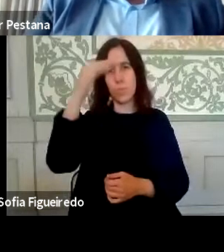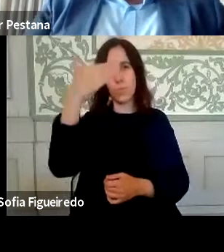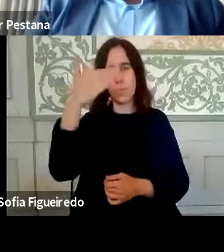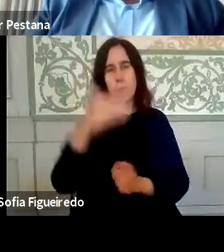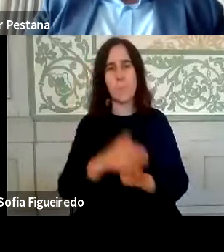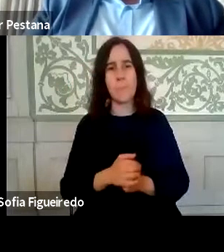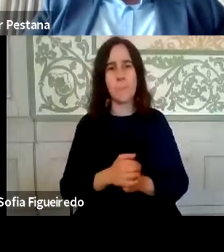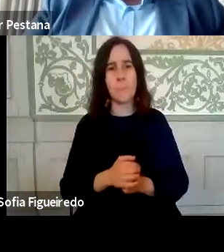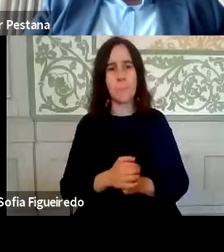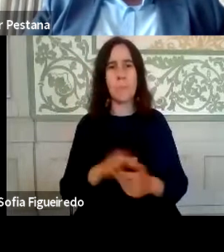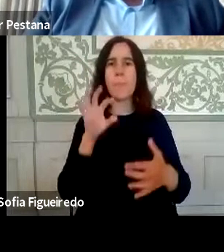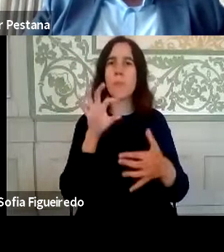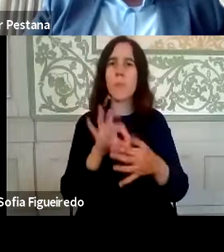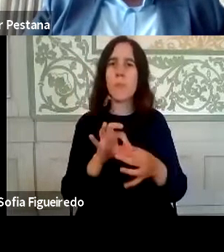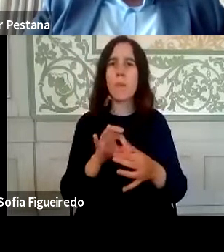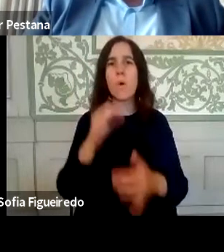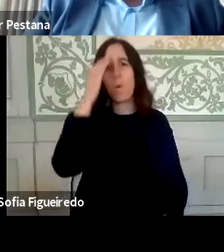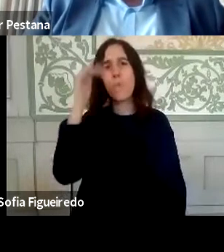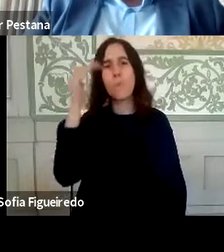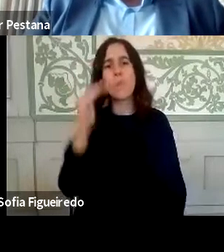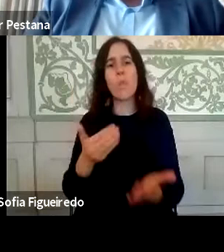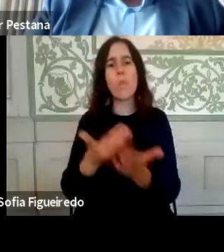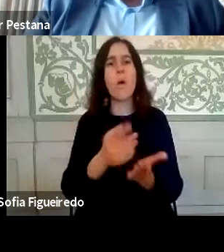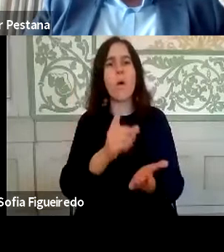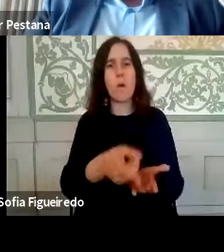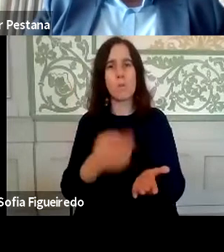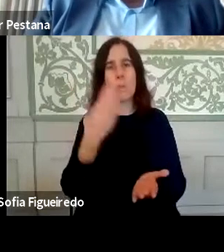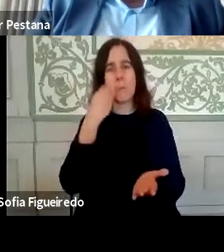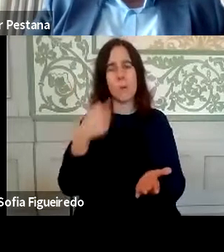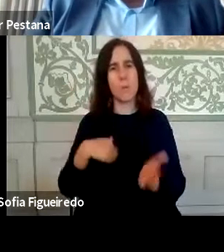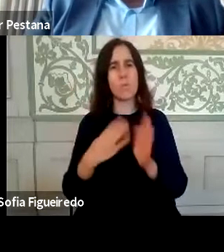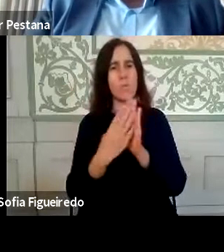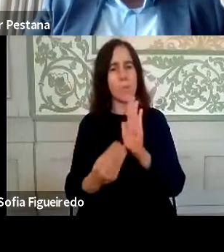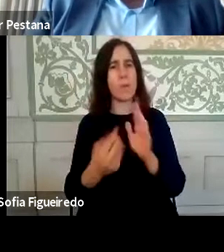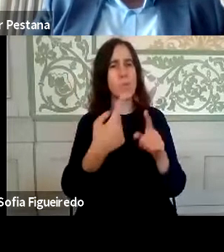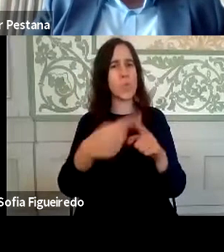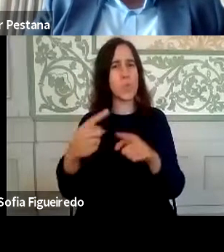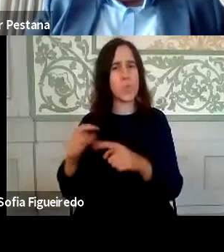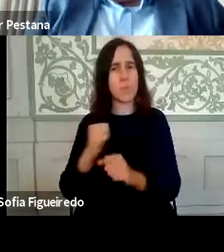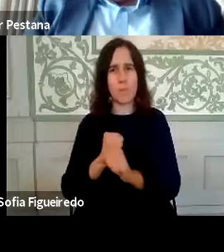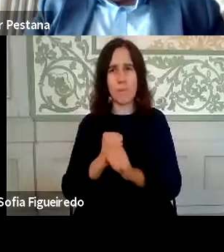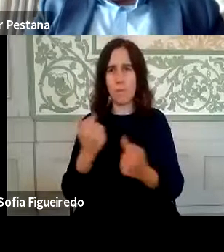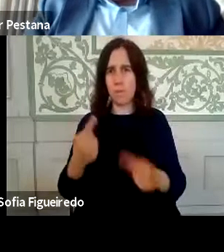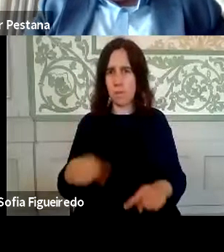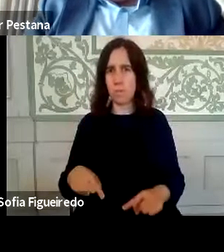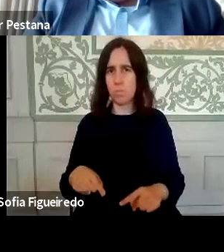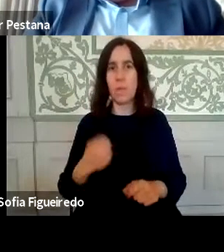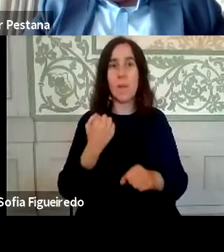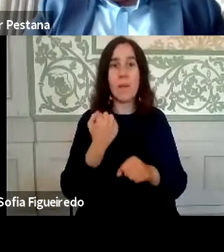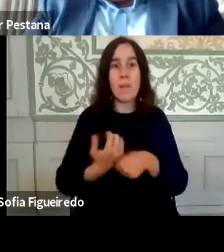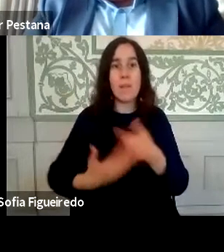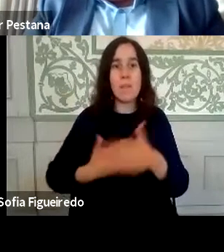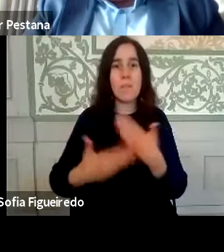Do ponto de vista do que é que pode ficar para o futuro, eu acho que nós temos vários formatos de trabalho, há atividades que são,